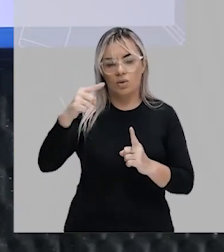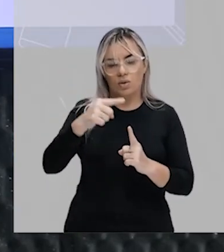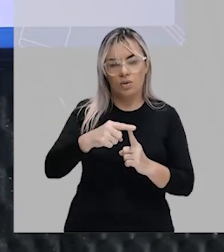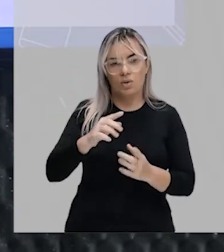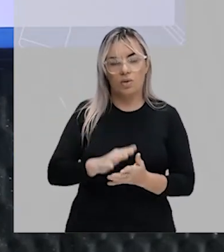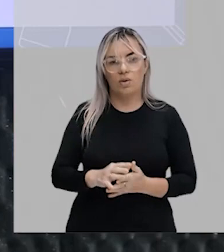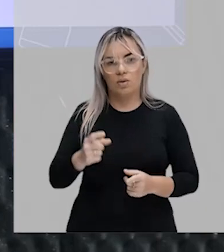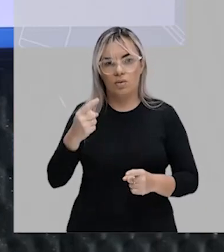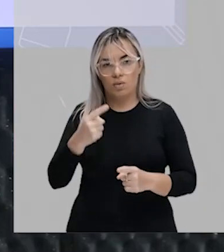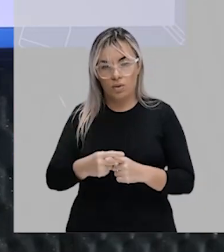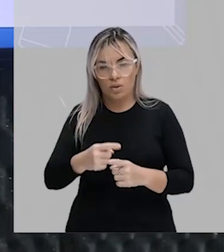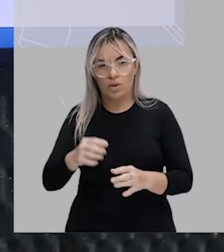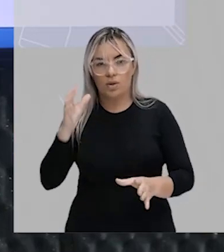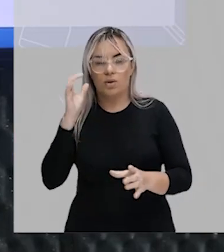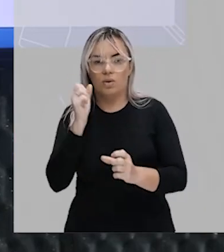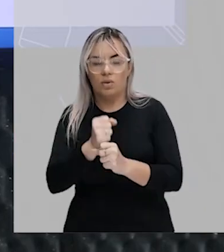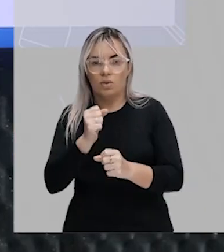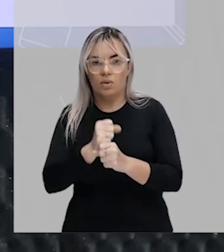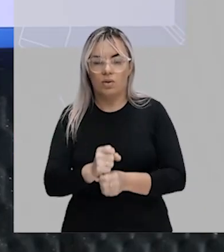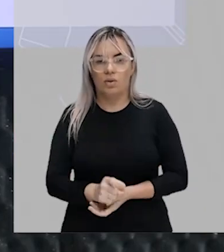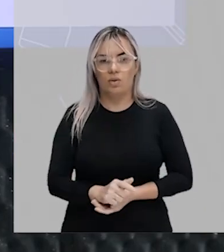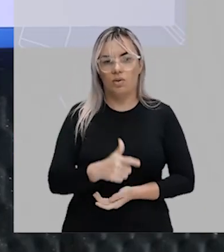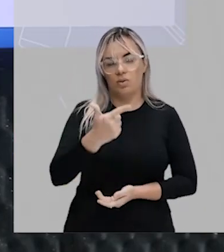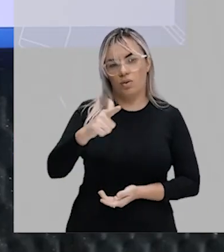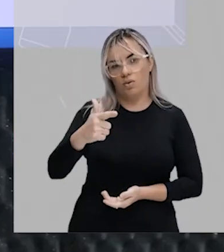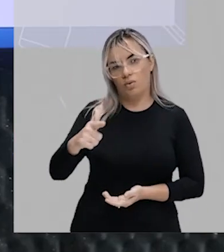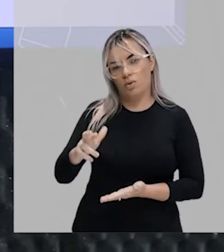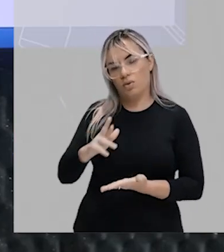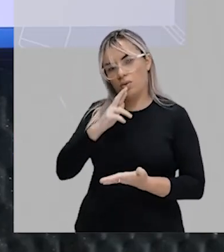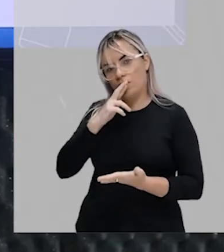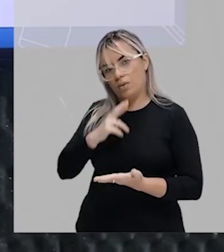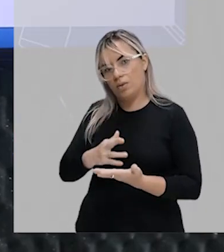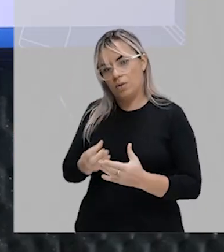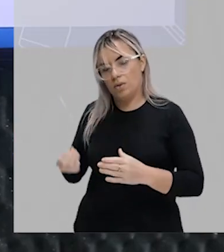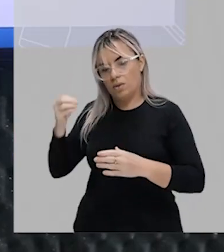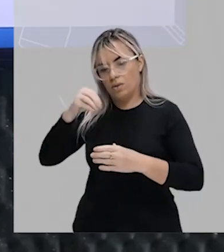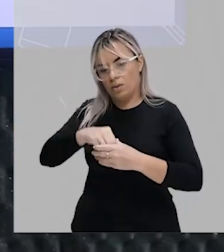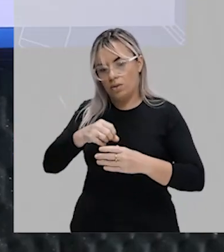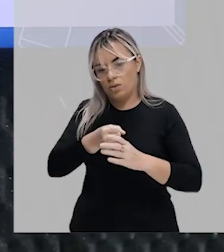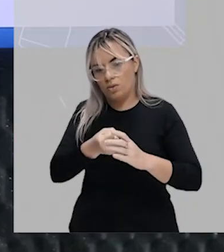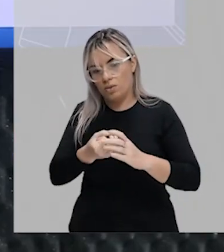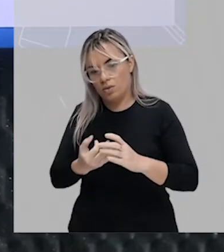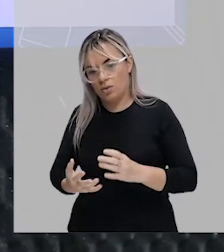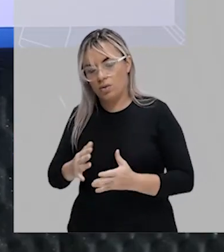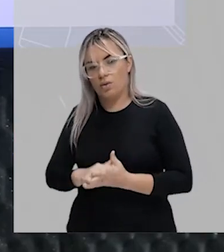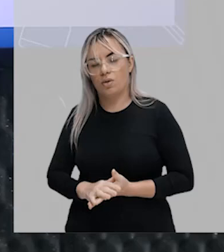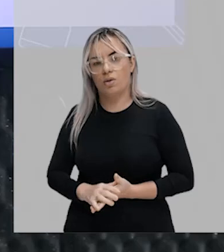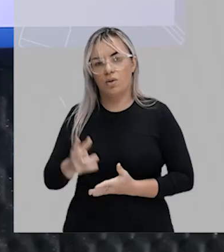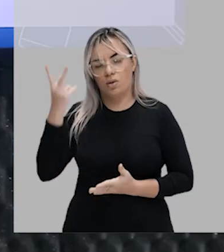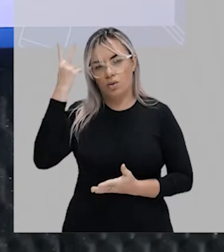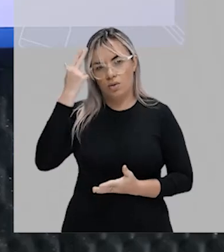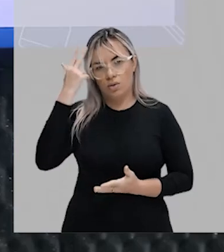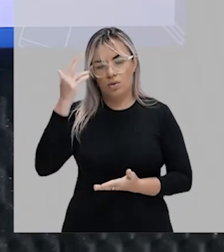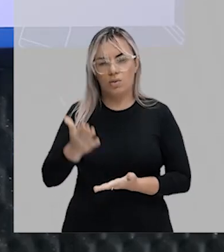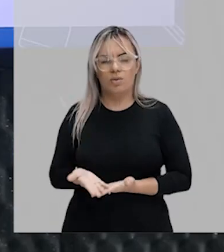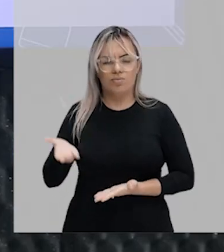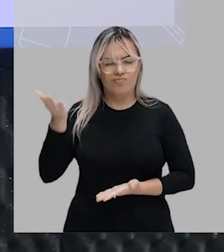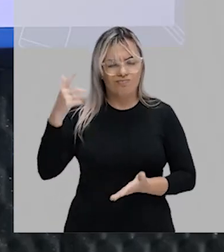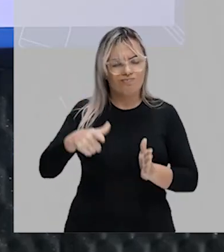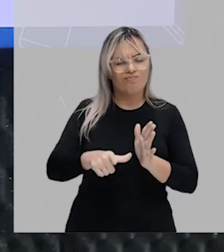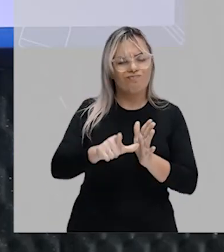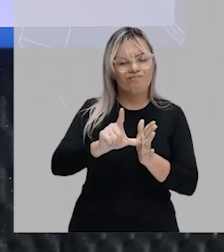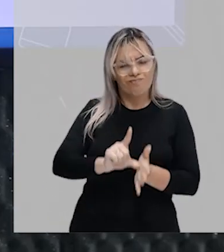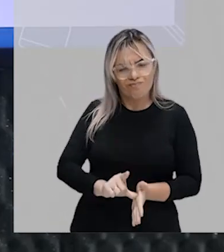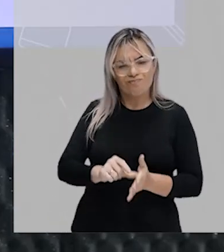algumas operações não terem resposta dentro do conjunto dos naturais? Lá, na ocasião, nós vimos